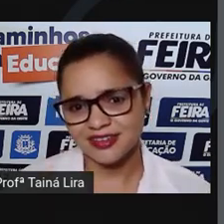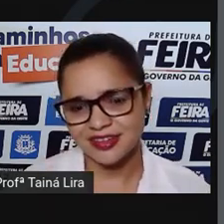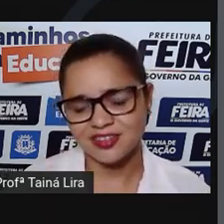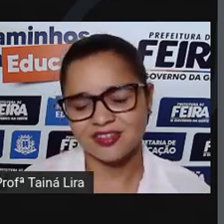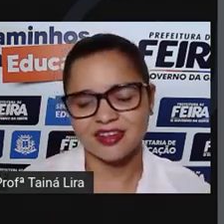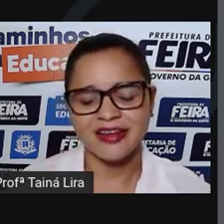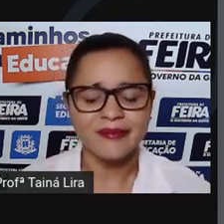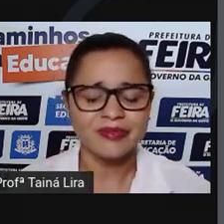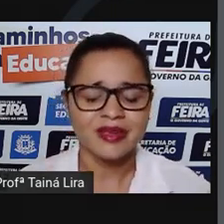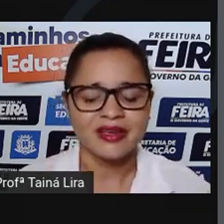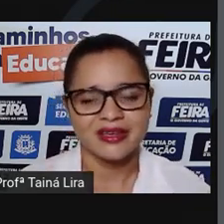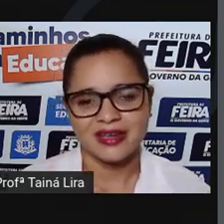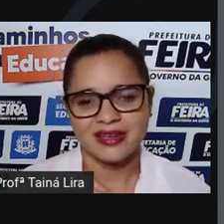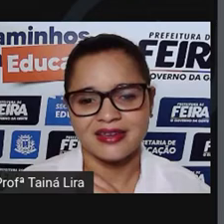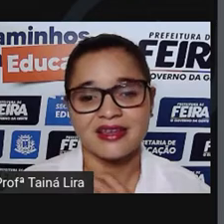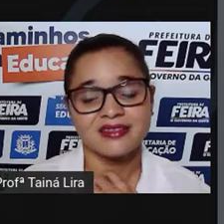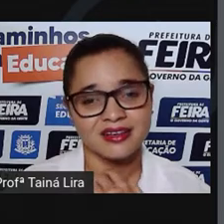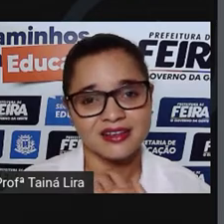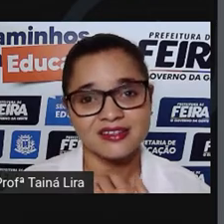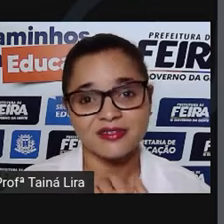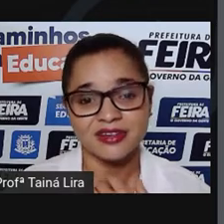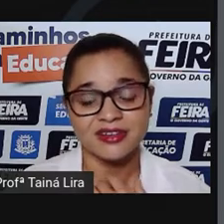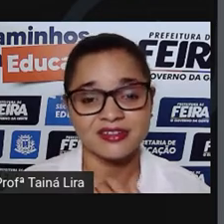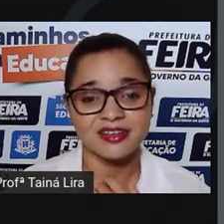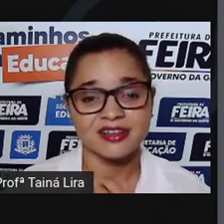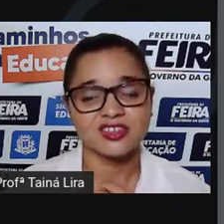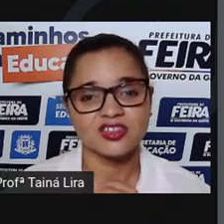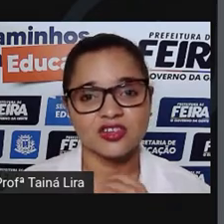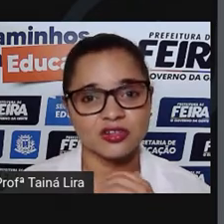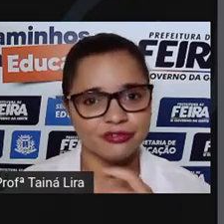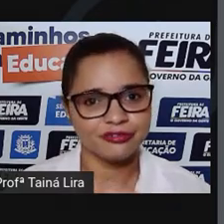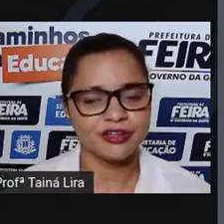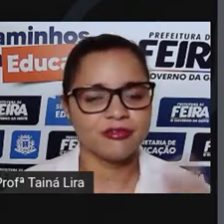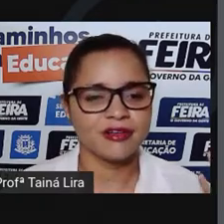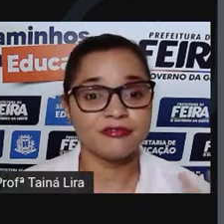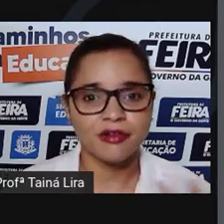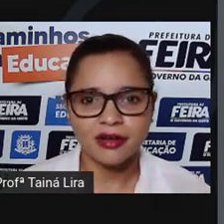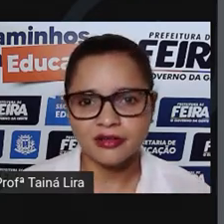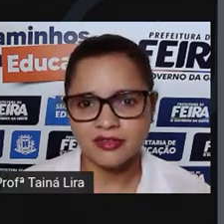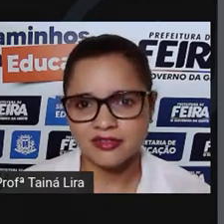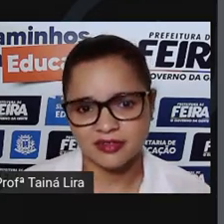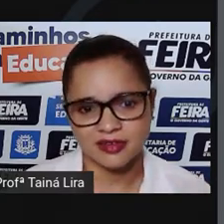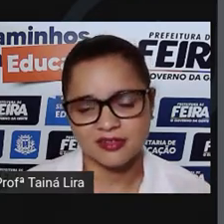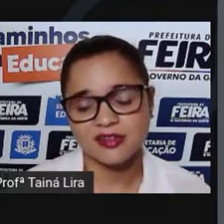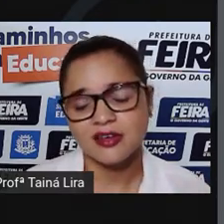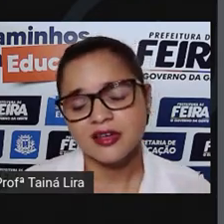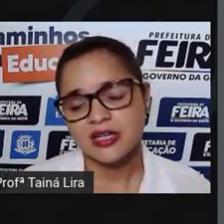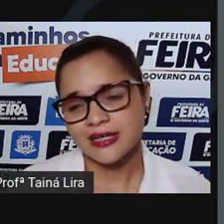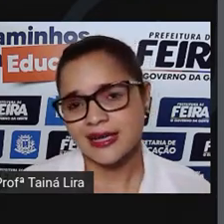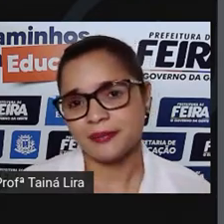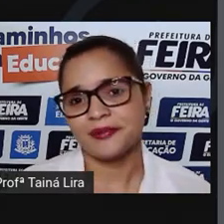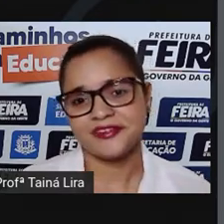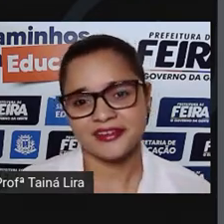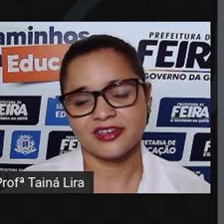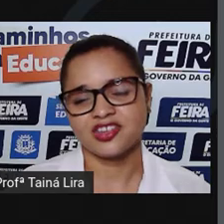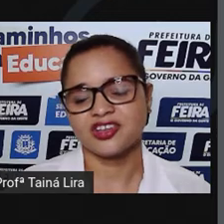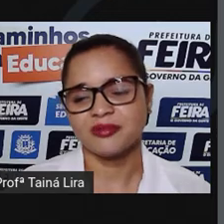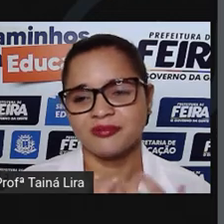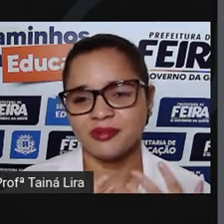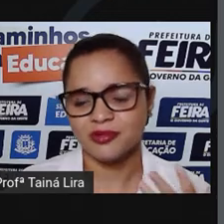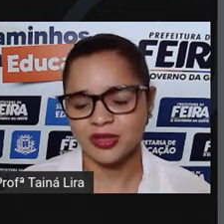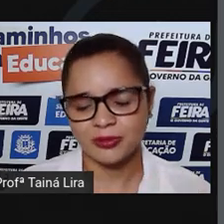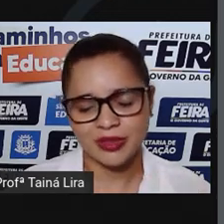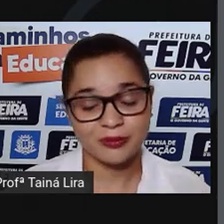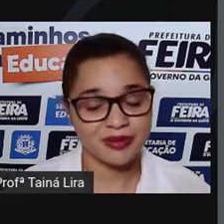dos acidentes. E essa criança é uma criança que já tinha sofrido vários acidentes. E aí, por isso, ela